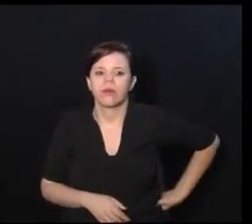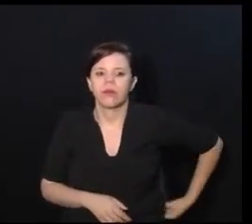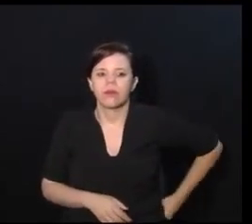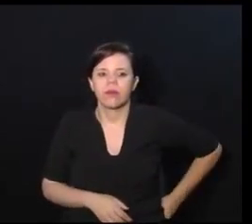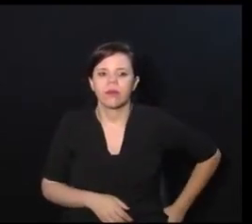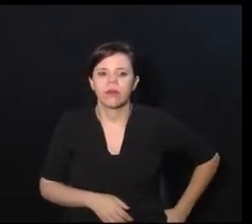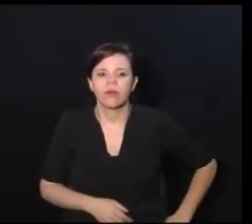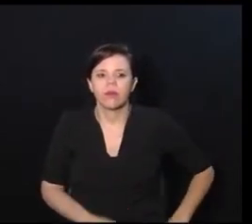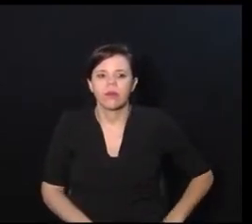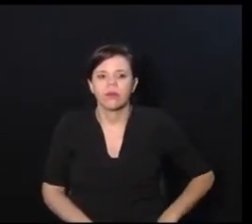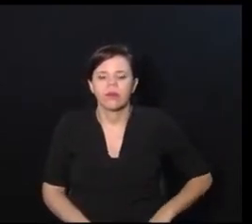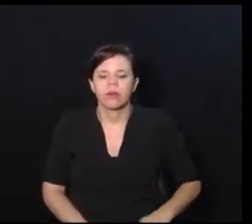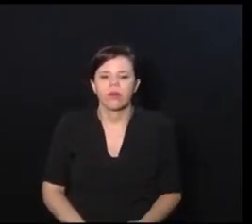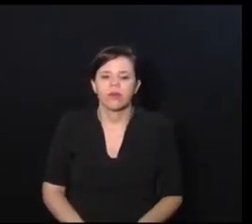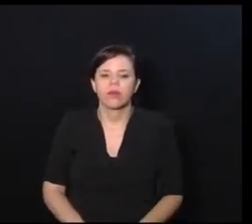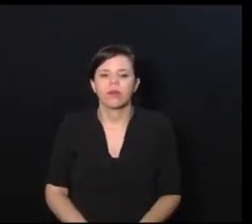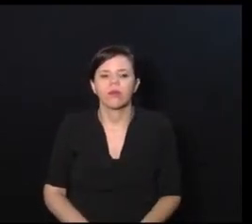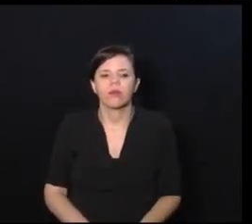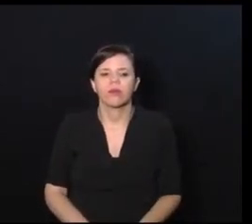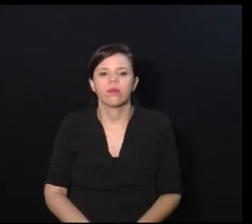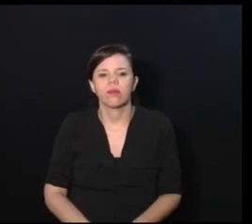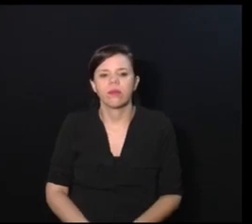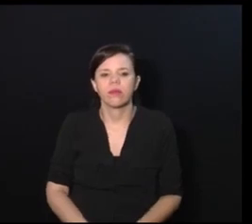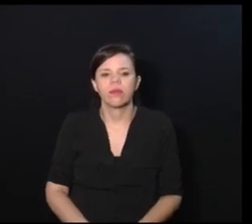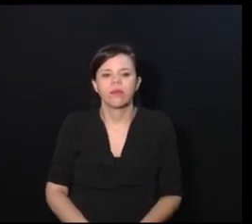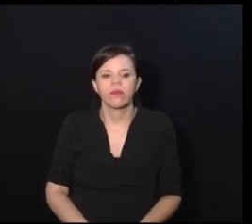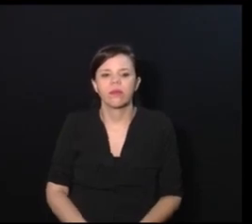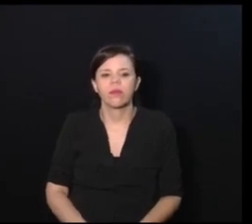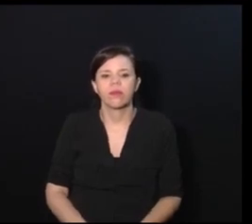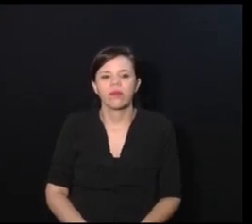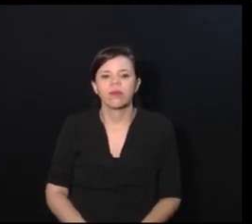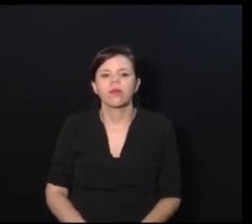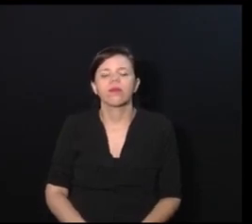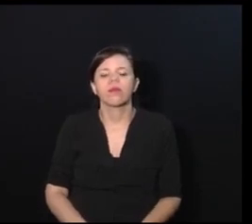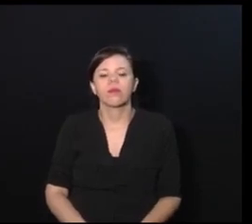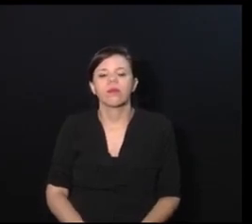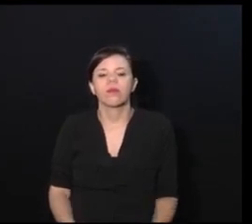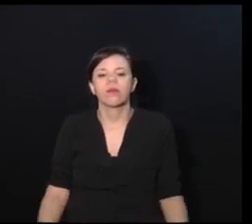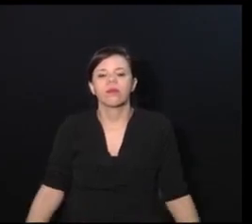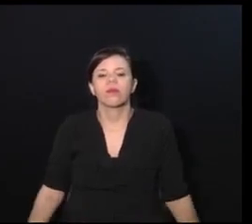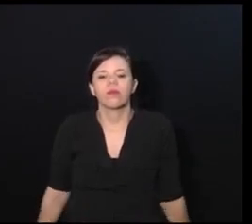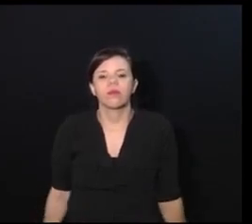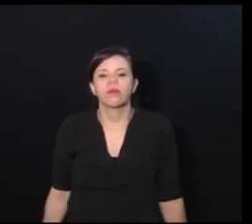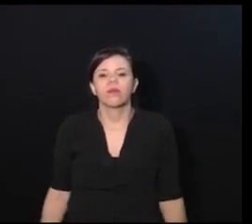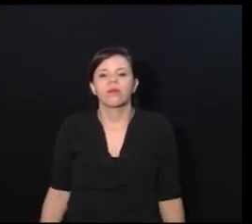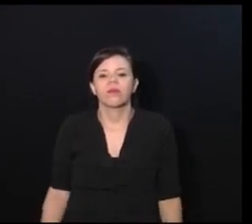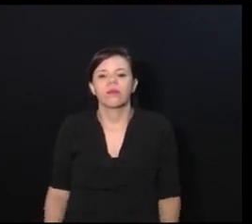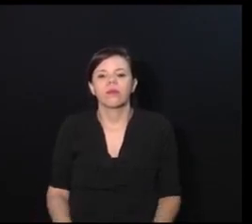Essa do preconceito eu vou pular por enquanto. Sim, eu vou ter que entrar nesse assunto mesmo.